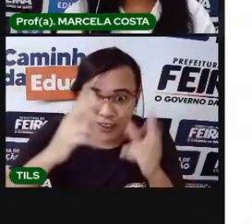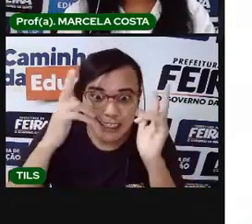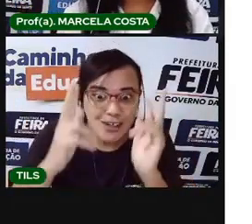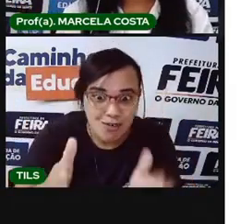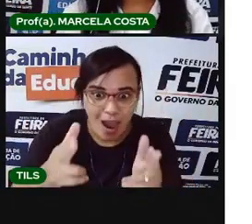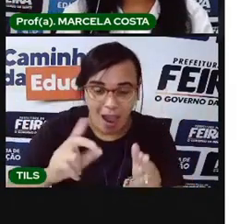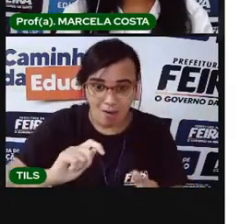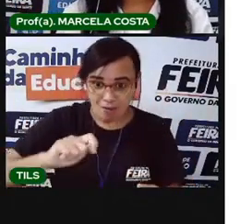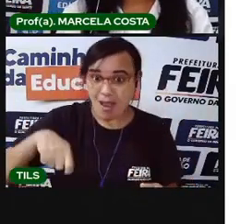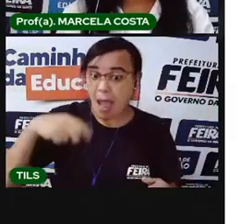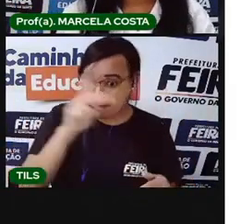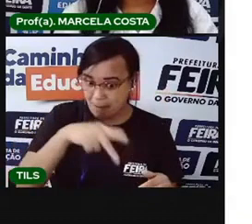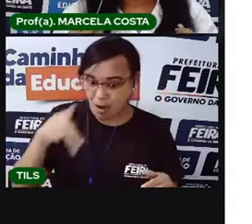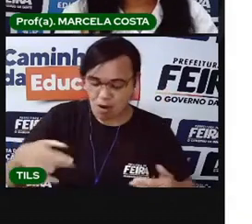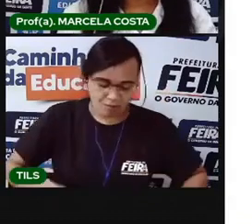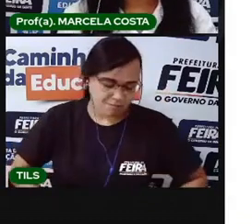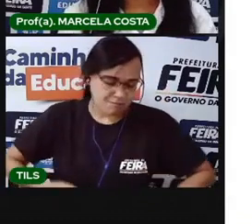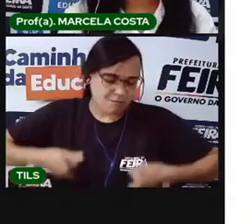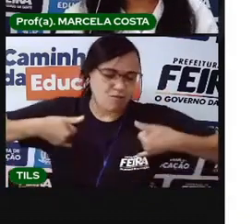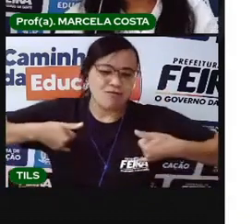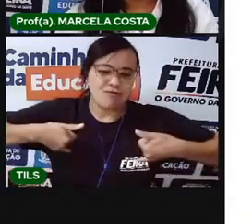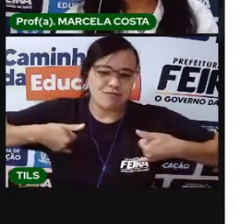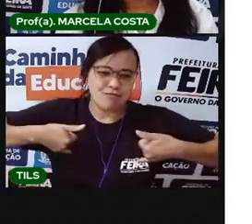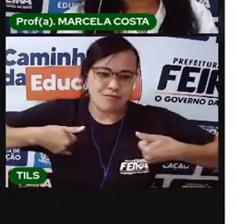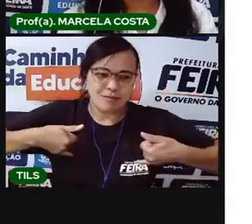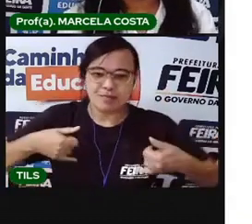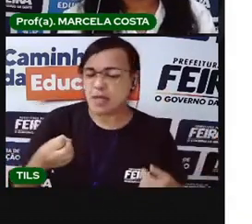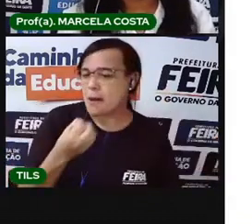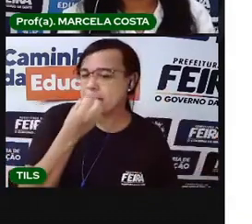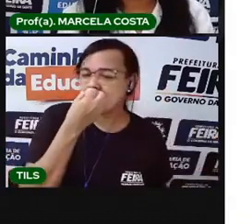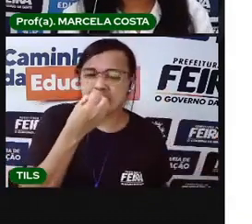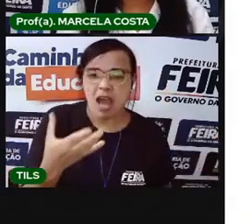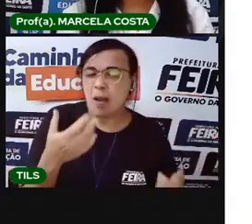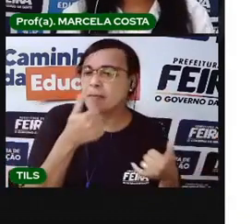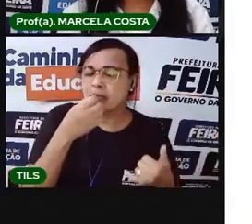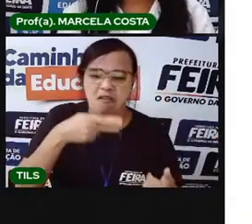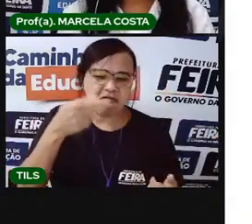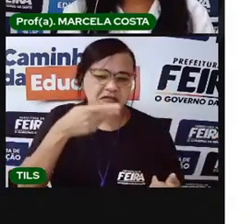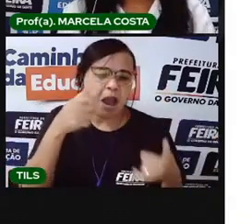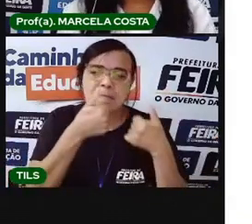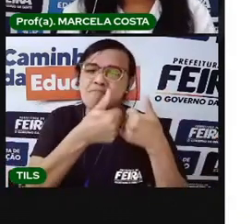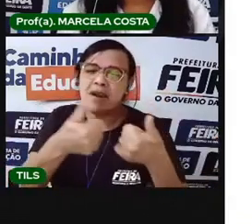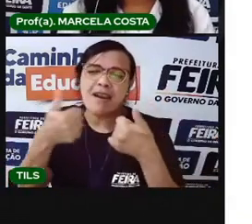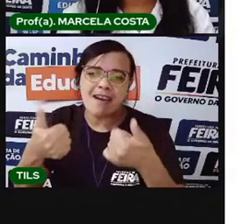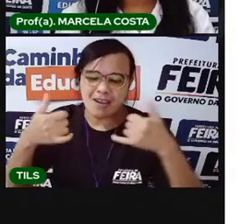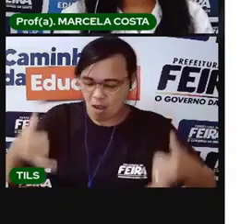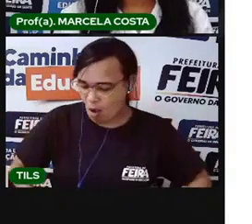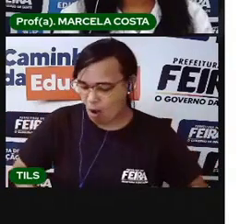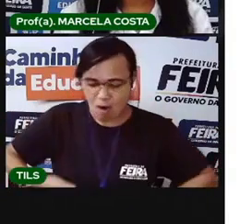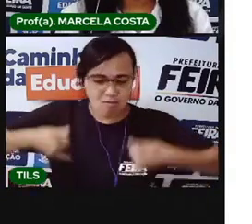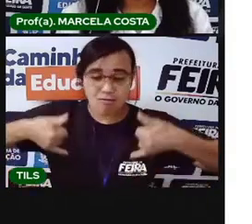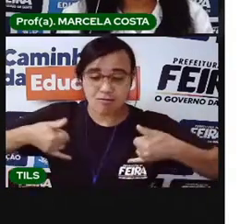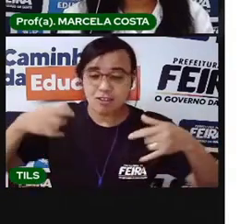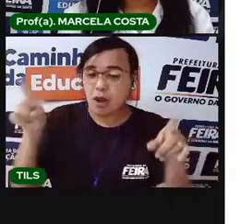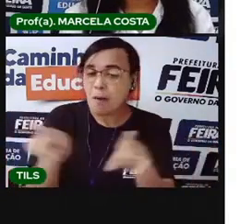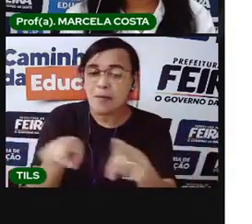orgulho desse sobrenome. Falo de boca cheia, está lá nos meus documentos e eu tenho orgulho de apresentar, porque representa toda